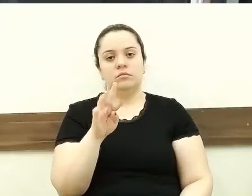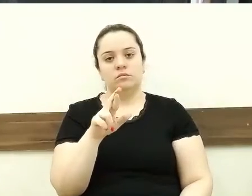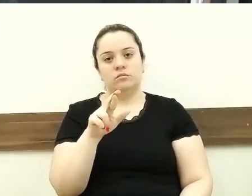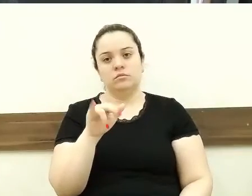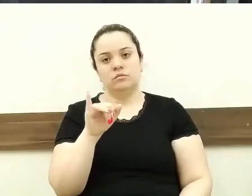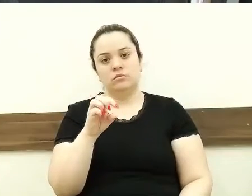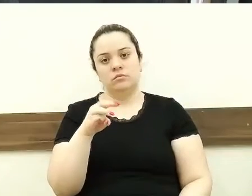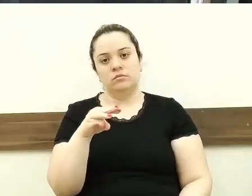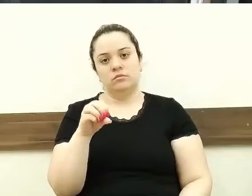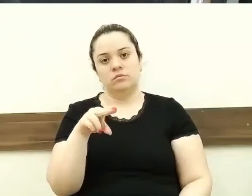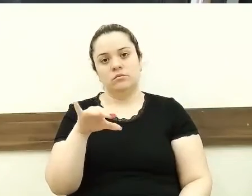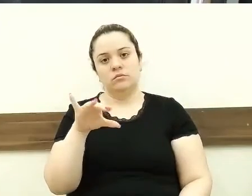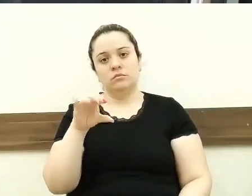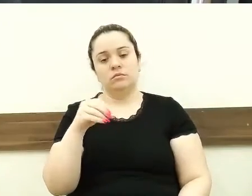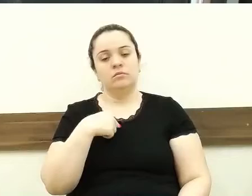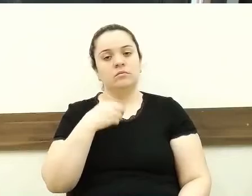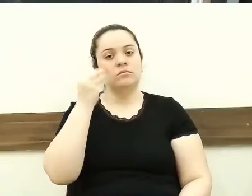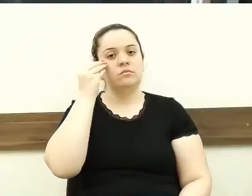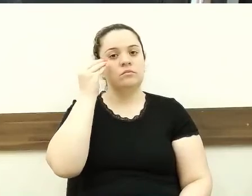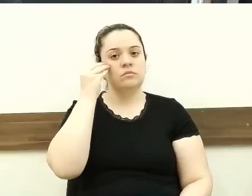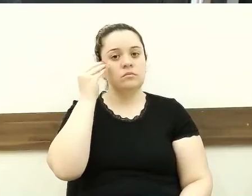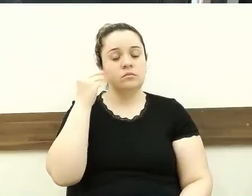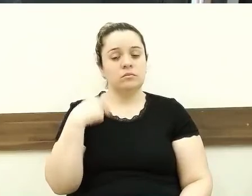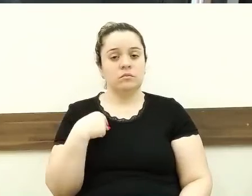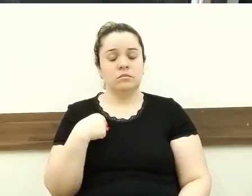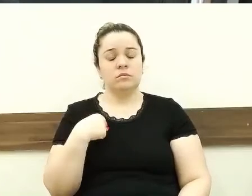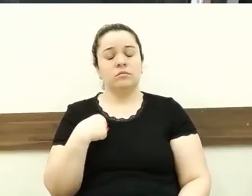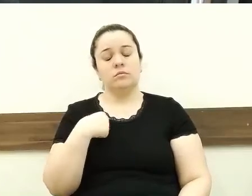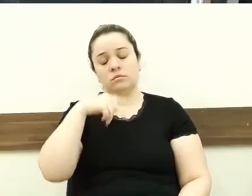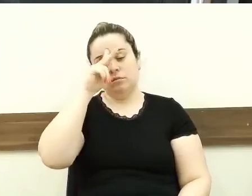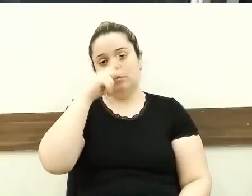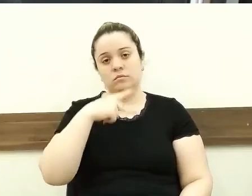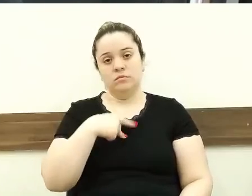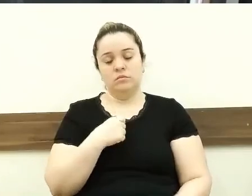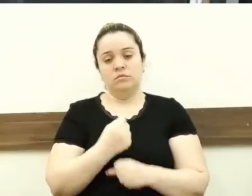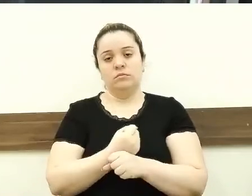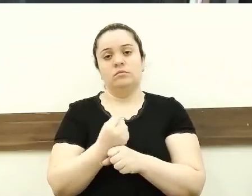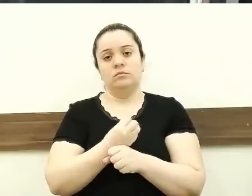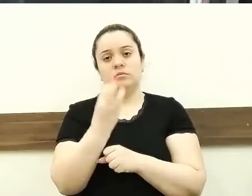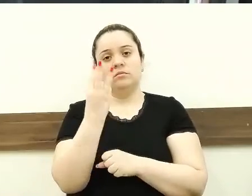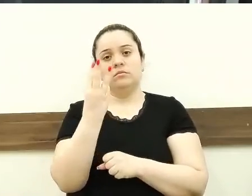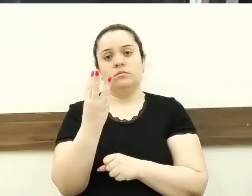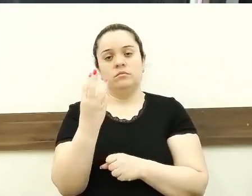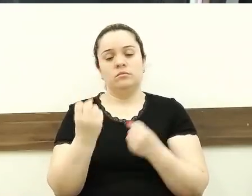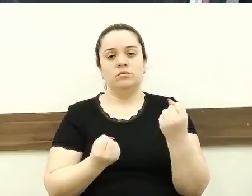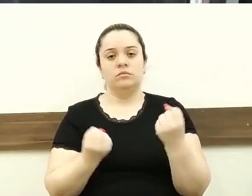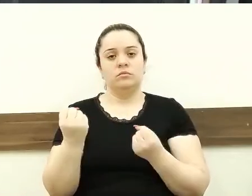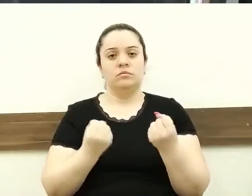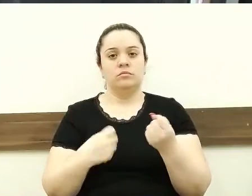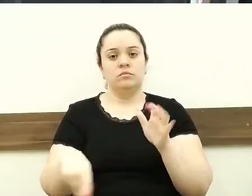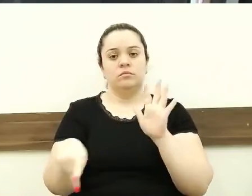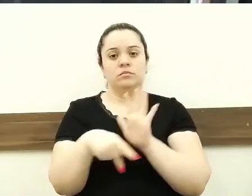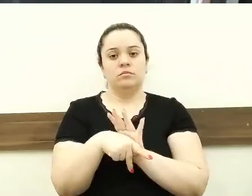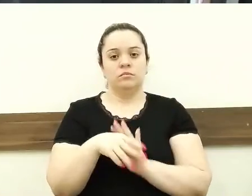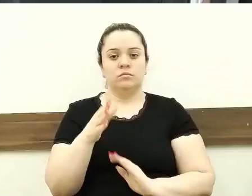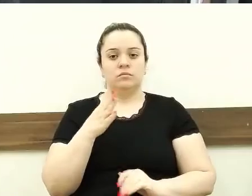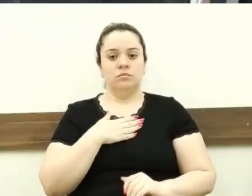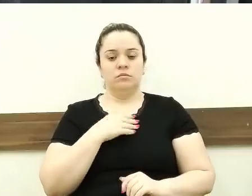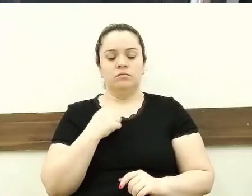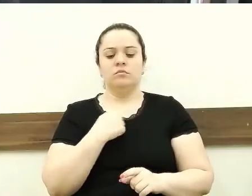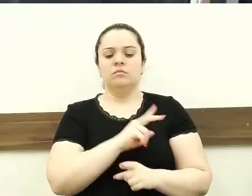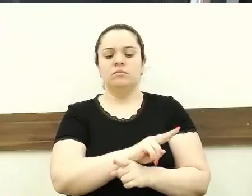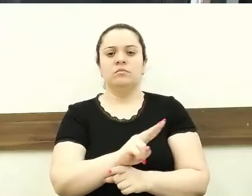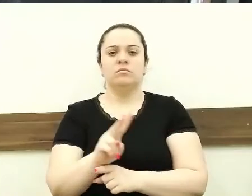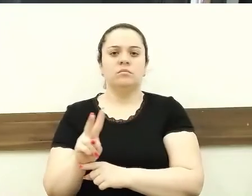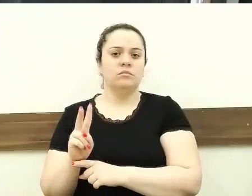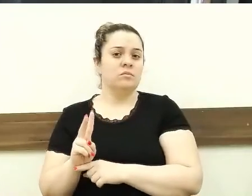ao longo dos três anos de um veículo que pertencia ao meu departamento, eu cuidava como se fosse meu. Eu passava cera